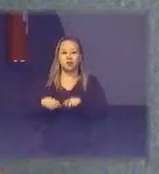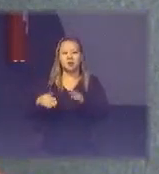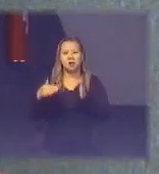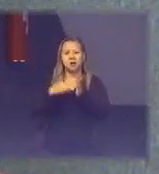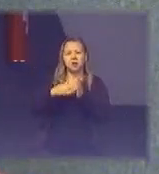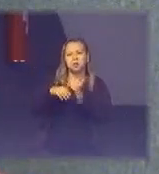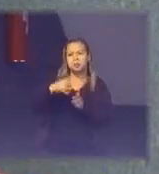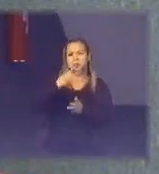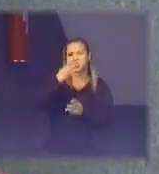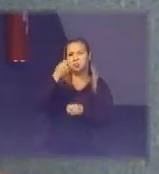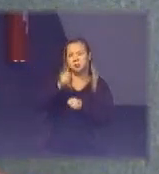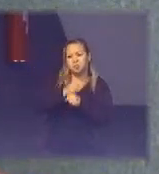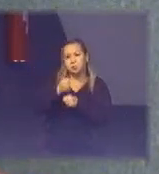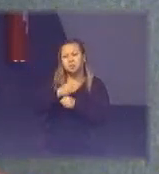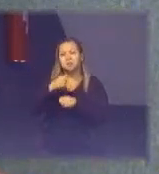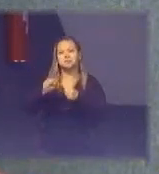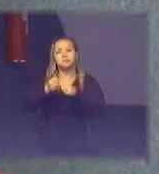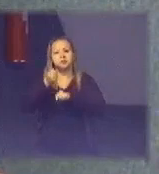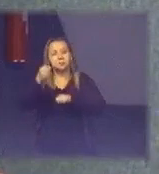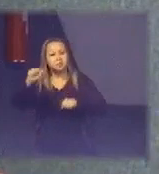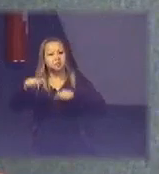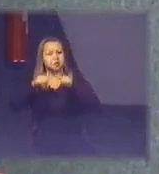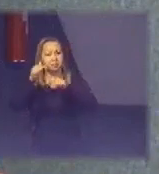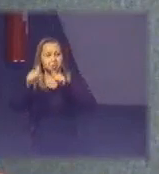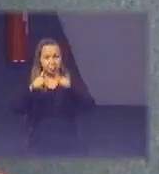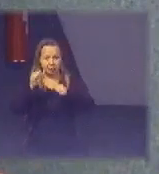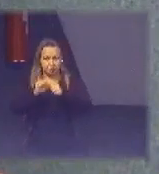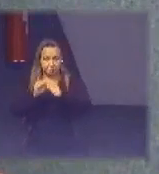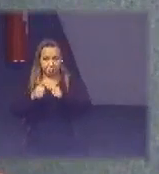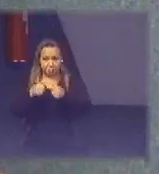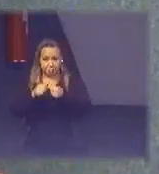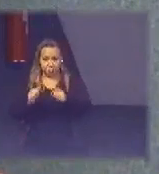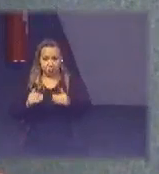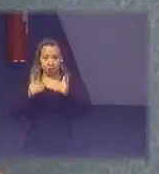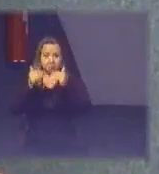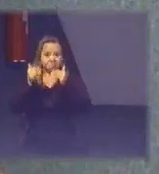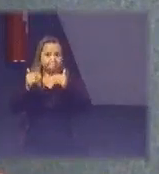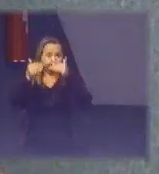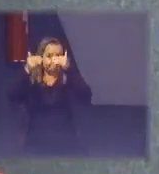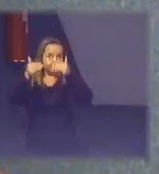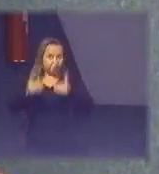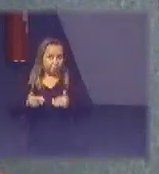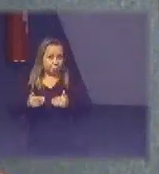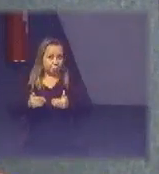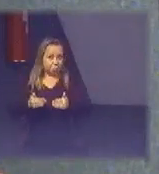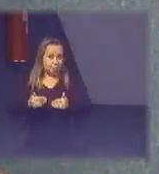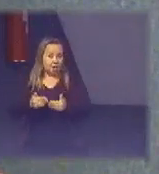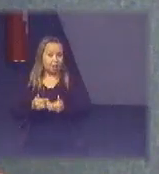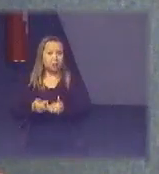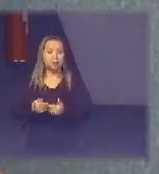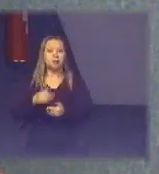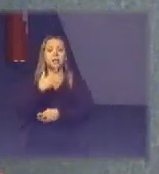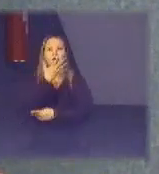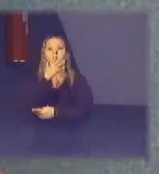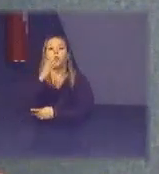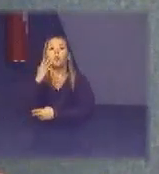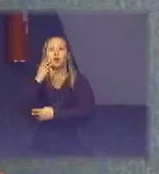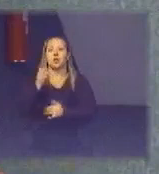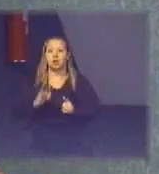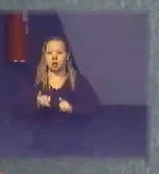quatro anos o grande trabalho que eu tenho feito é estar à frente da Green Electron que é uma entidade gestora